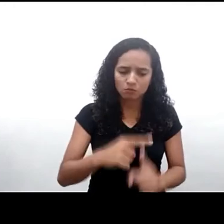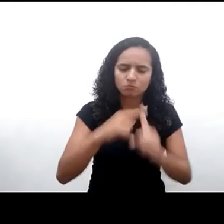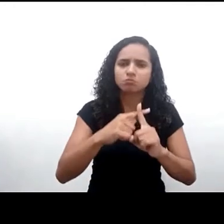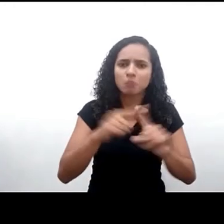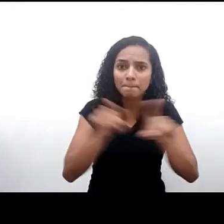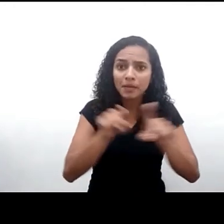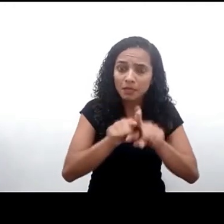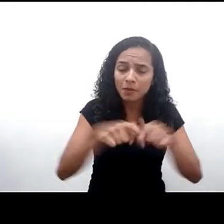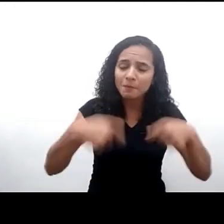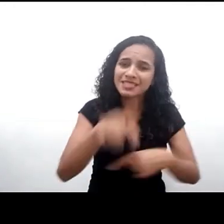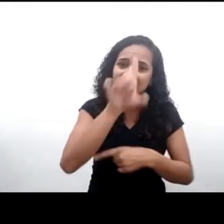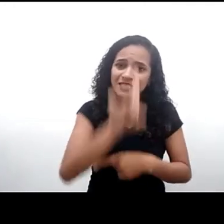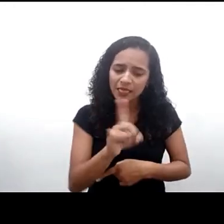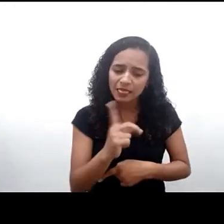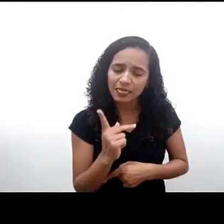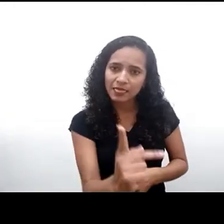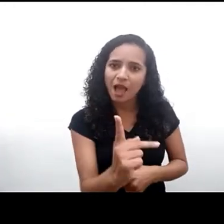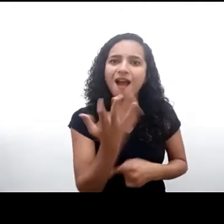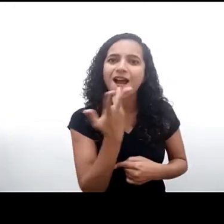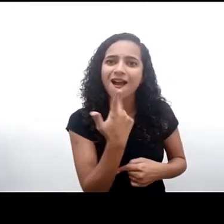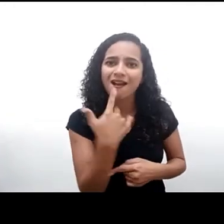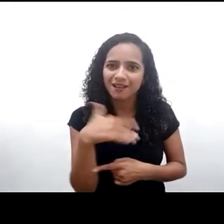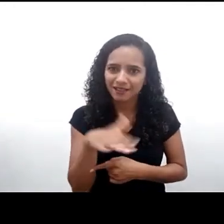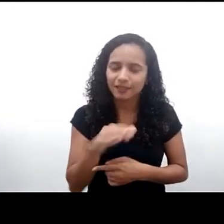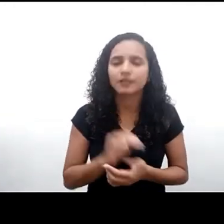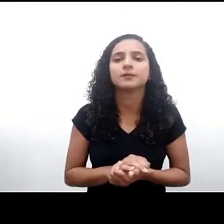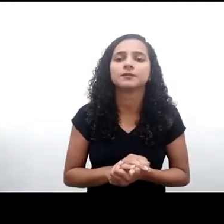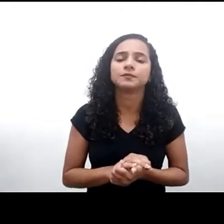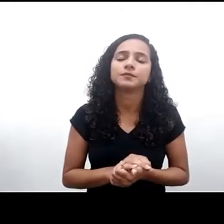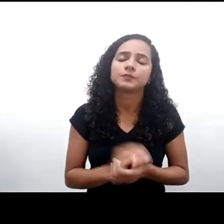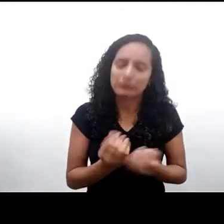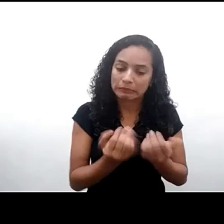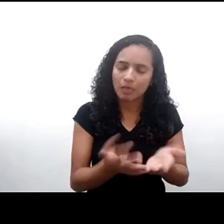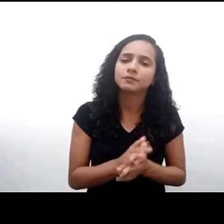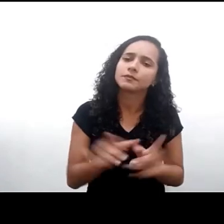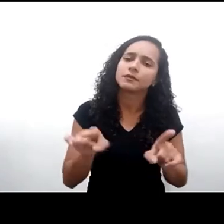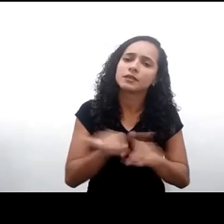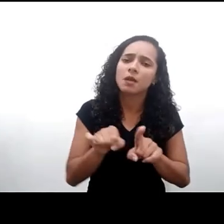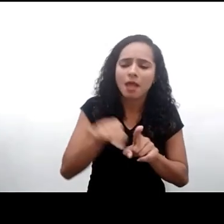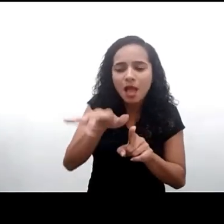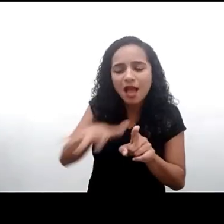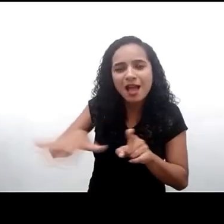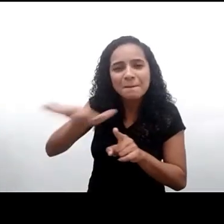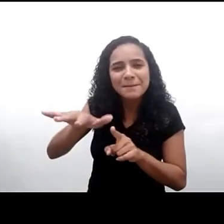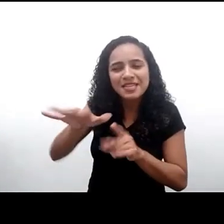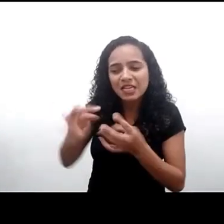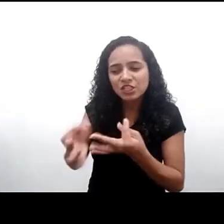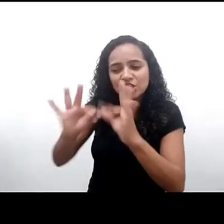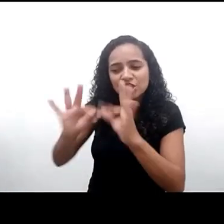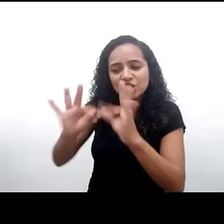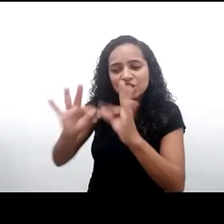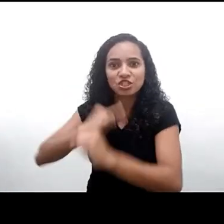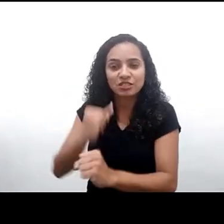As tensões entre a parte negativa e positiva do ambiente digital aparecem, o